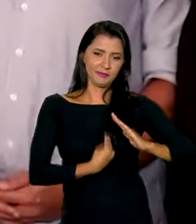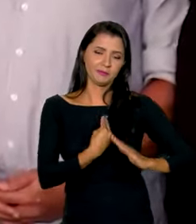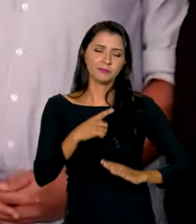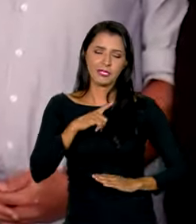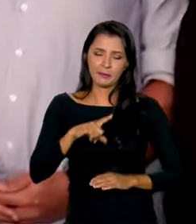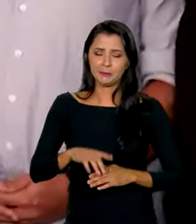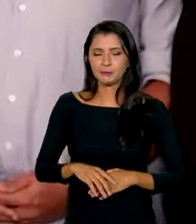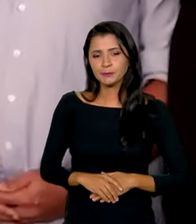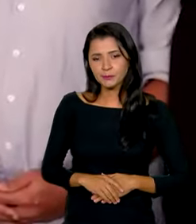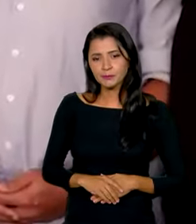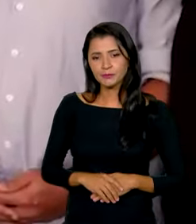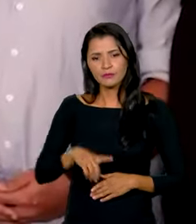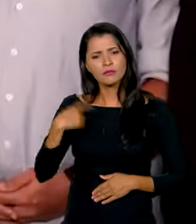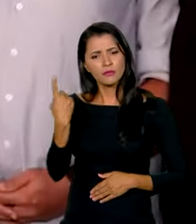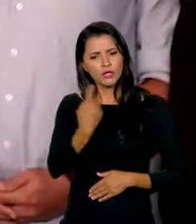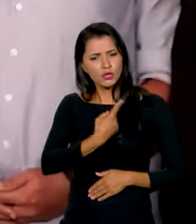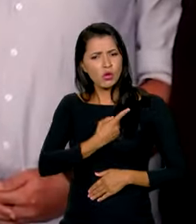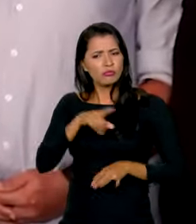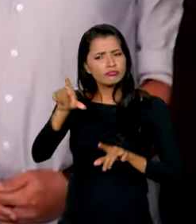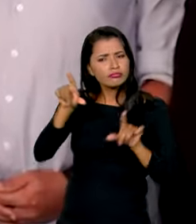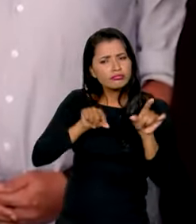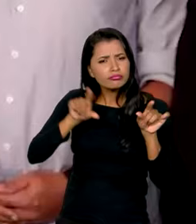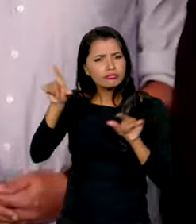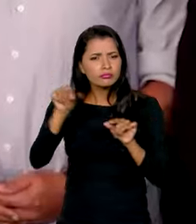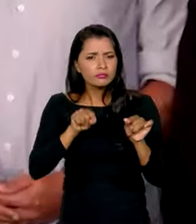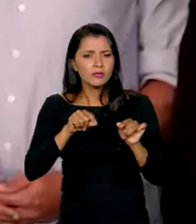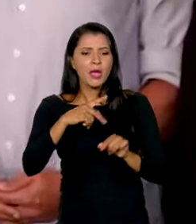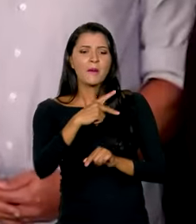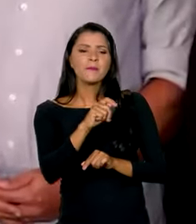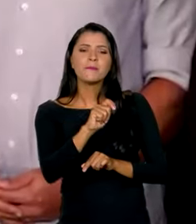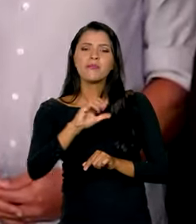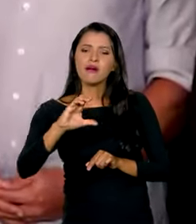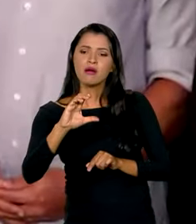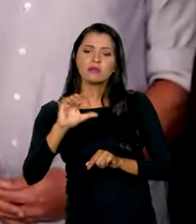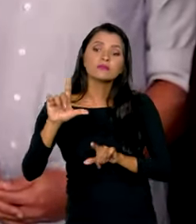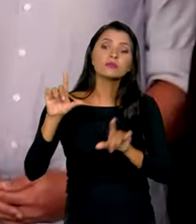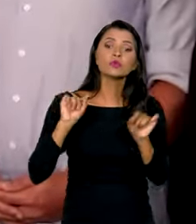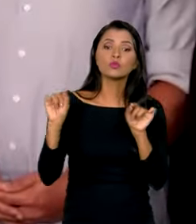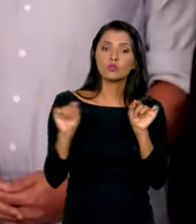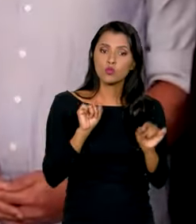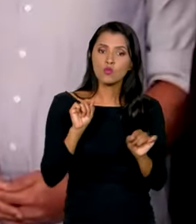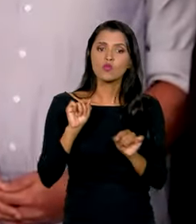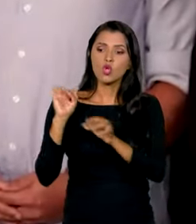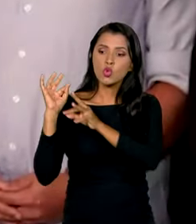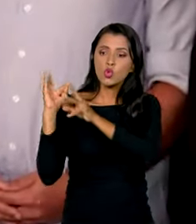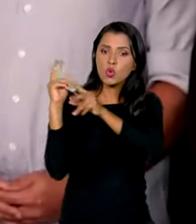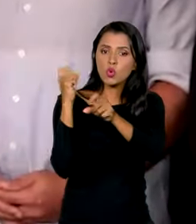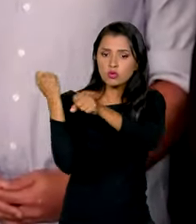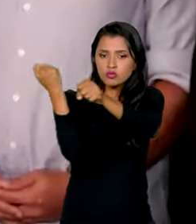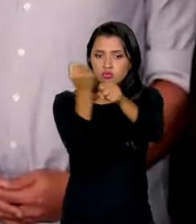Nós, ao definir o PAC, definimos que todas as obras,